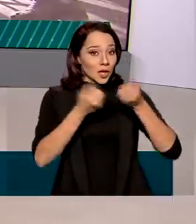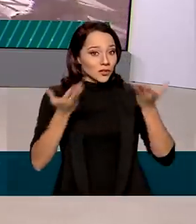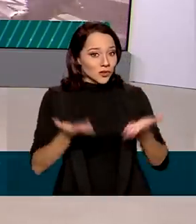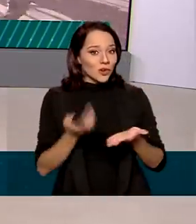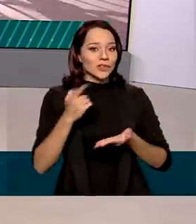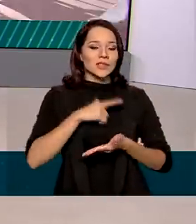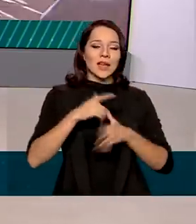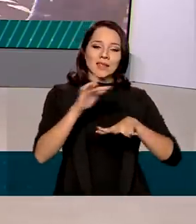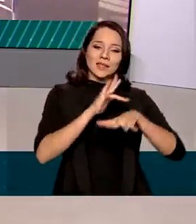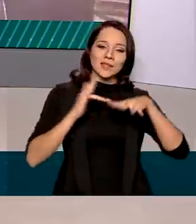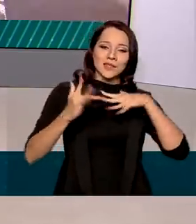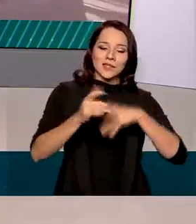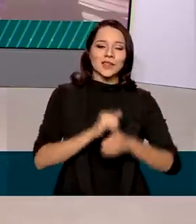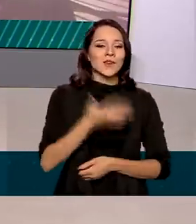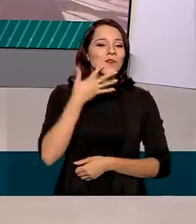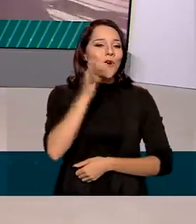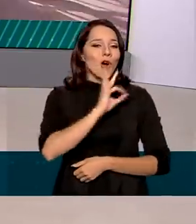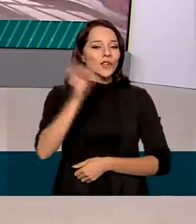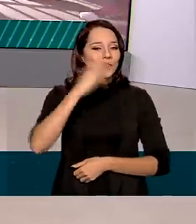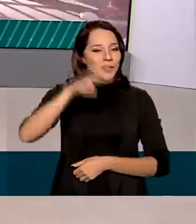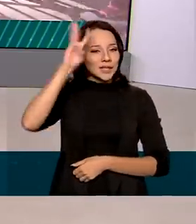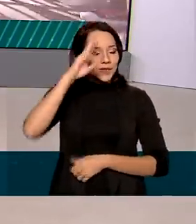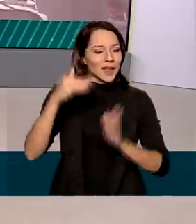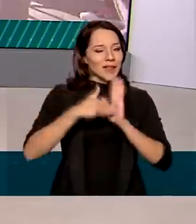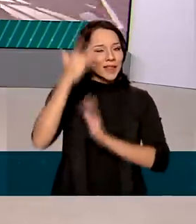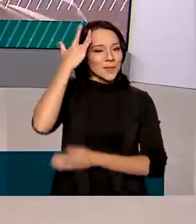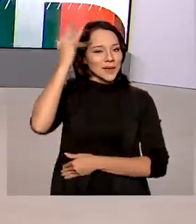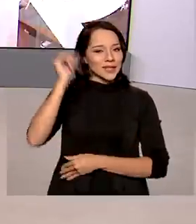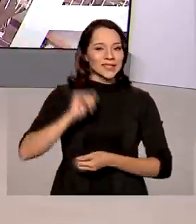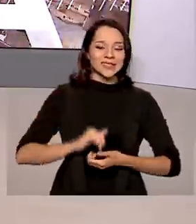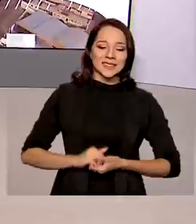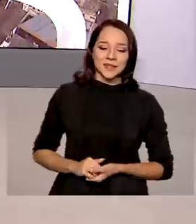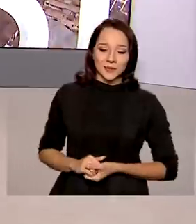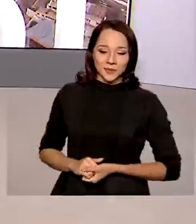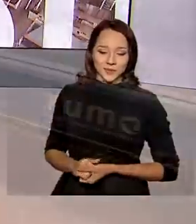estão nas nossas redes sociais. Ótima terça-feira para você e até amanhã.